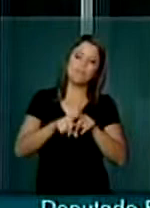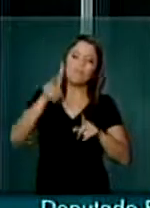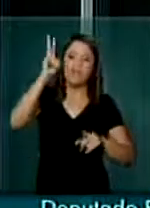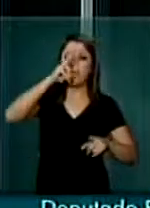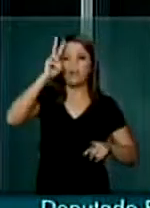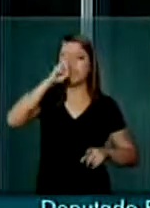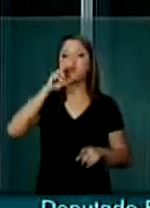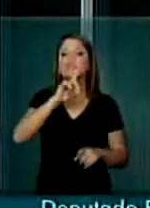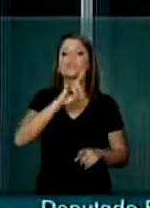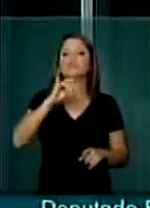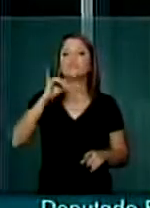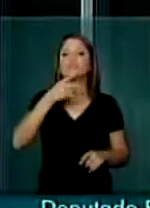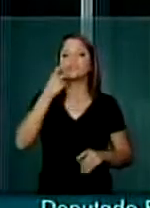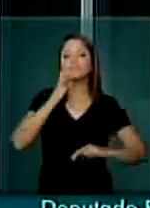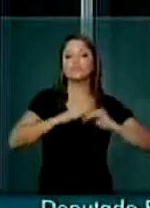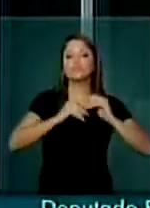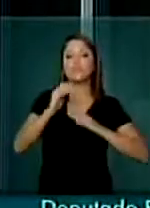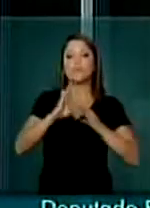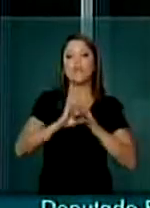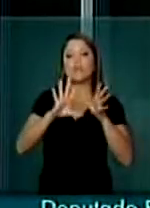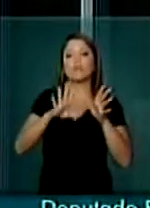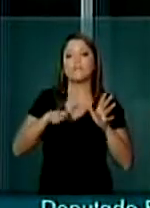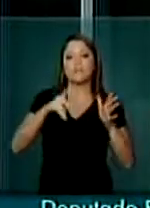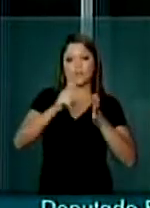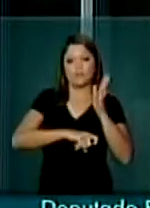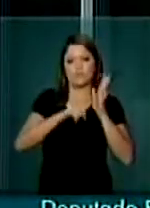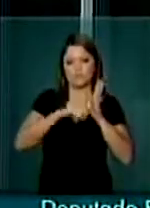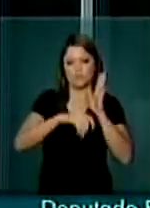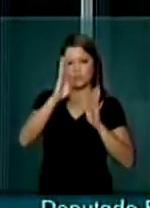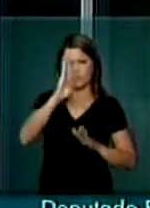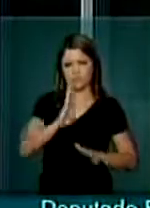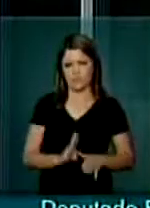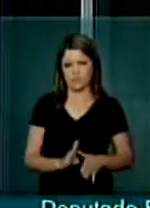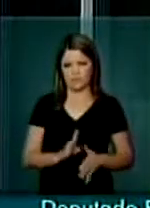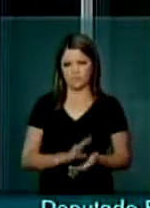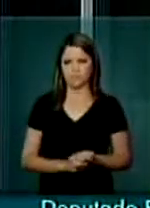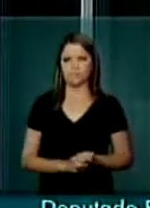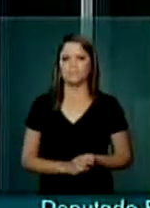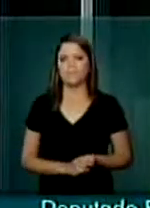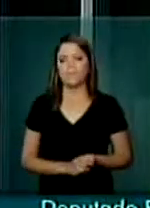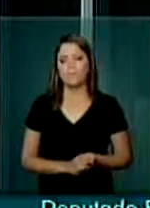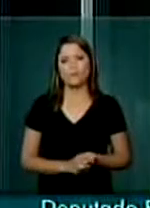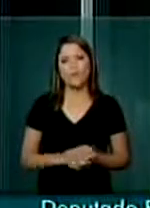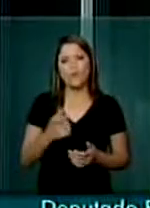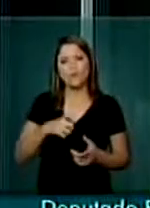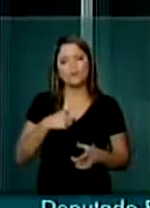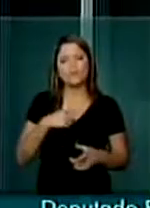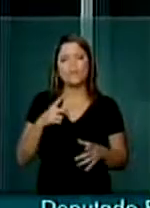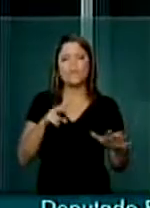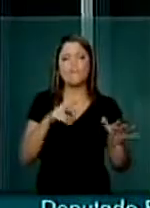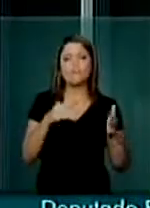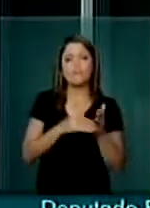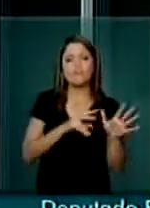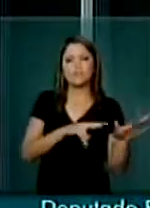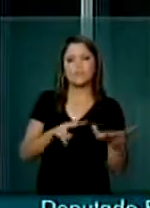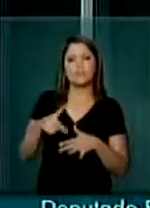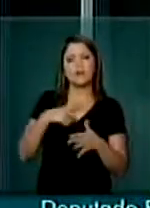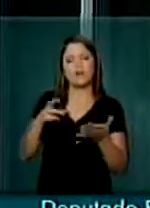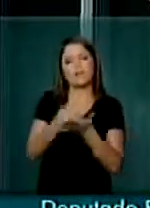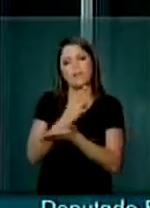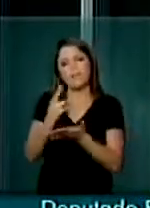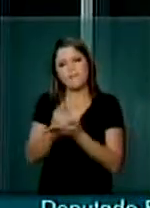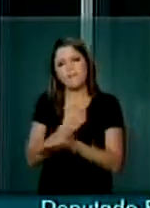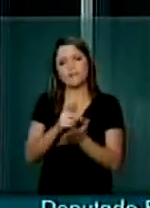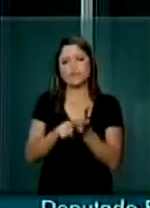dia sobre a liberdade dos impostos no Brasil, onde vem, nesse final de semana, nas revistas,